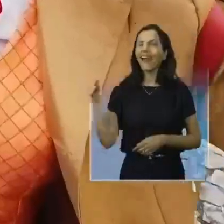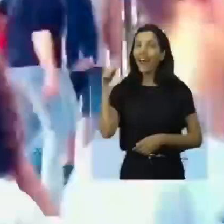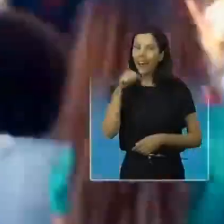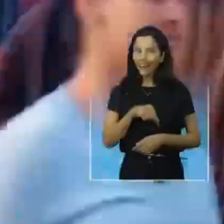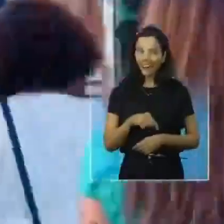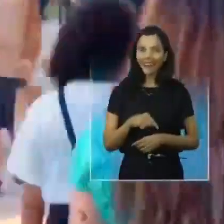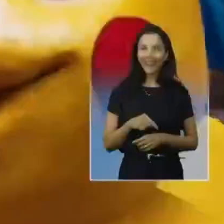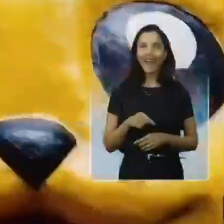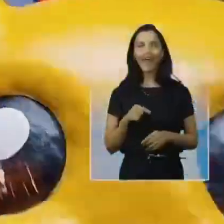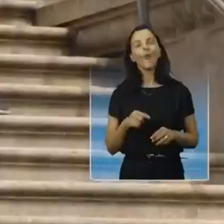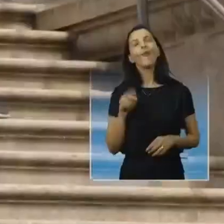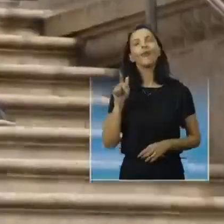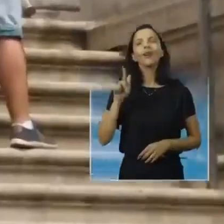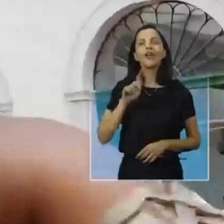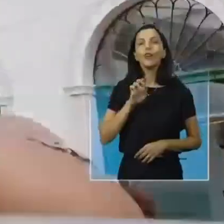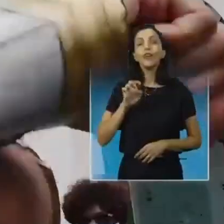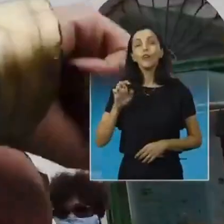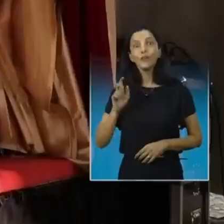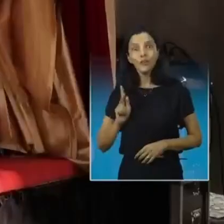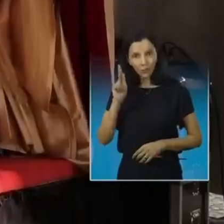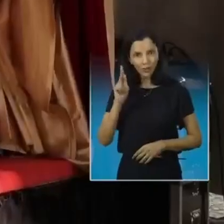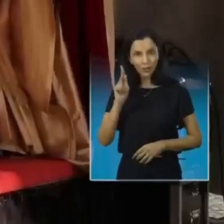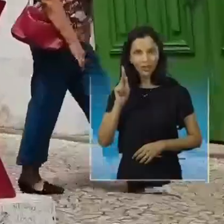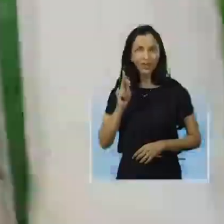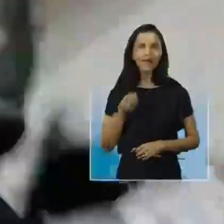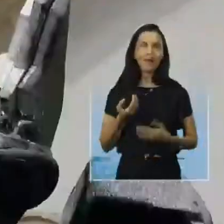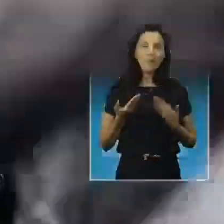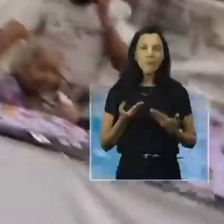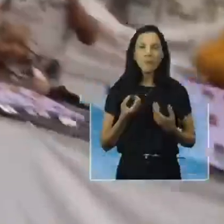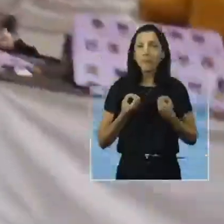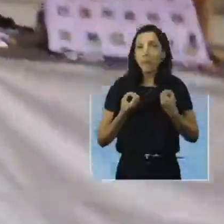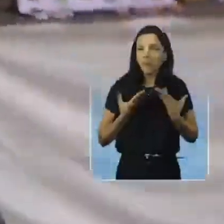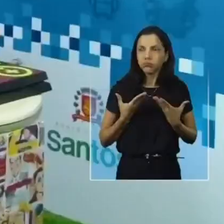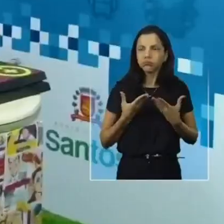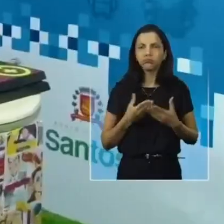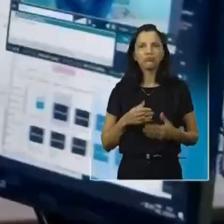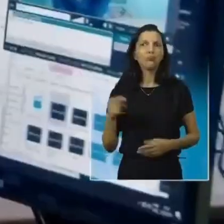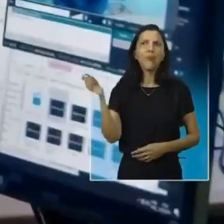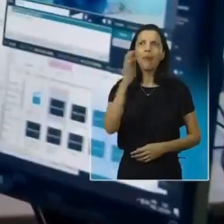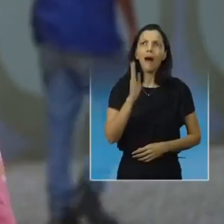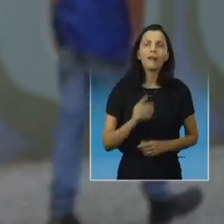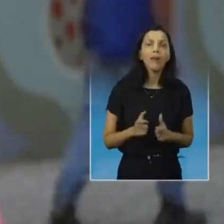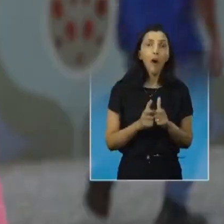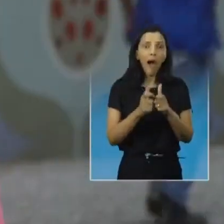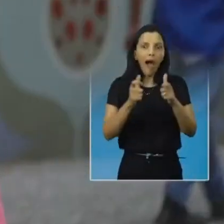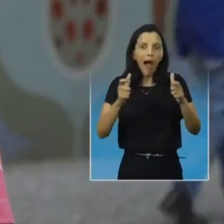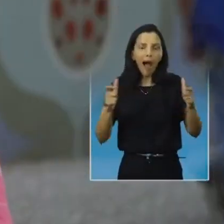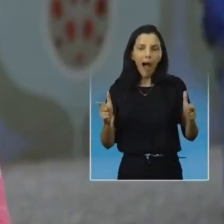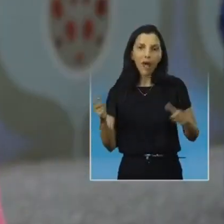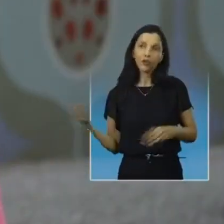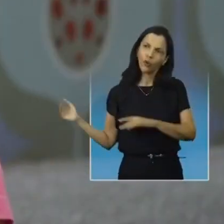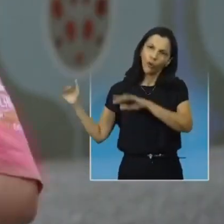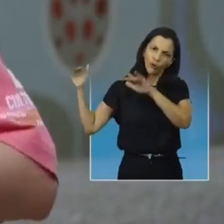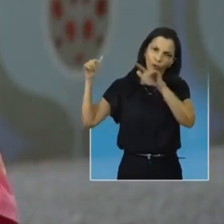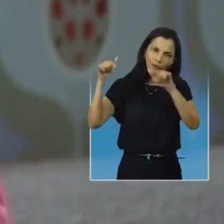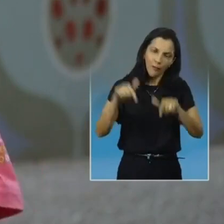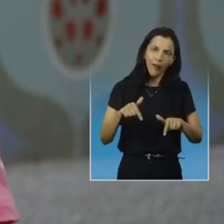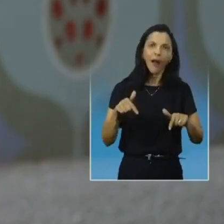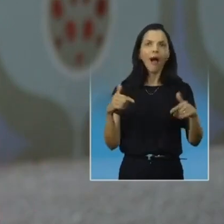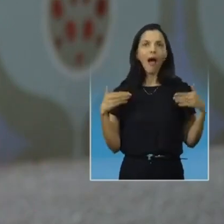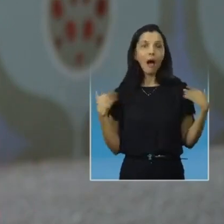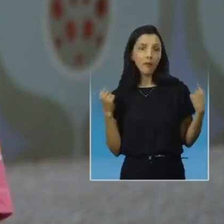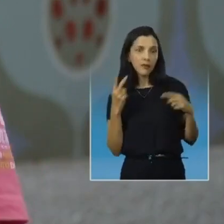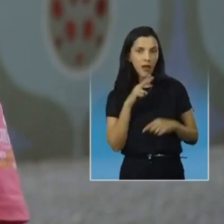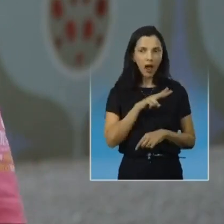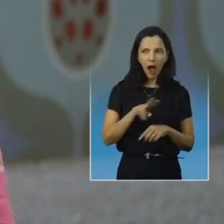-heróis se encontram por aqui. O Festival Geek, além de ser o maior evento geek gratuito do Brasil, é um evento turístico que tem uma magnitude